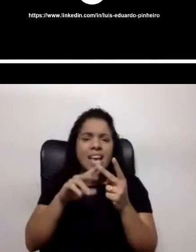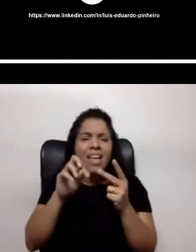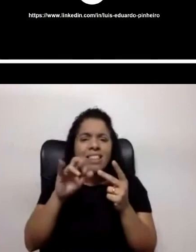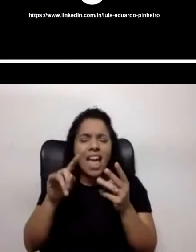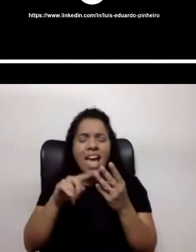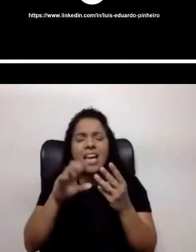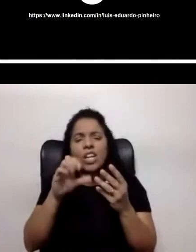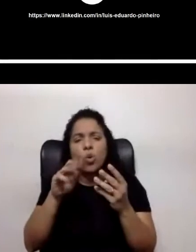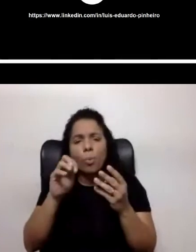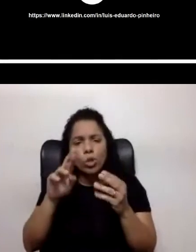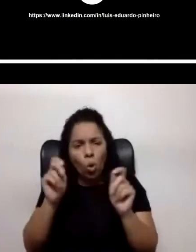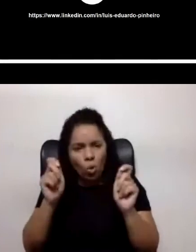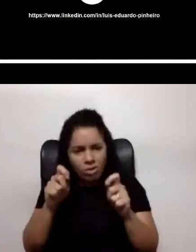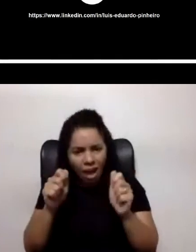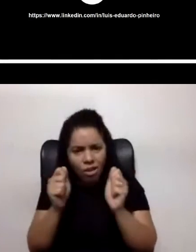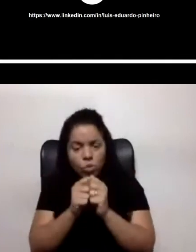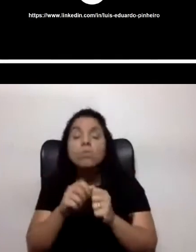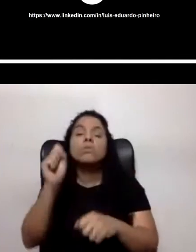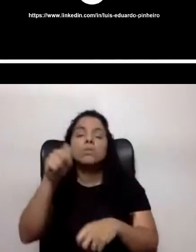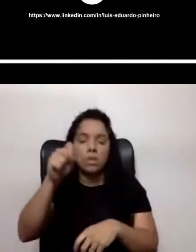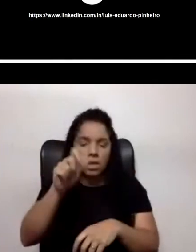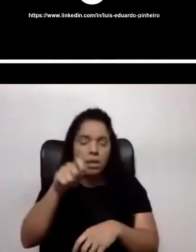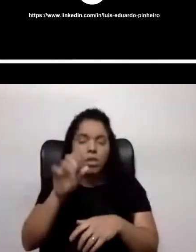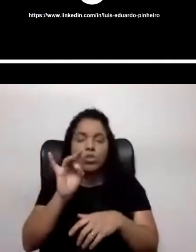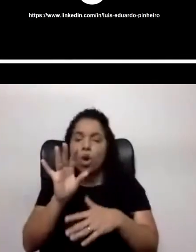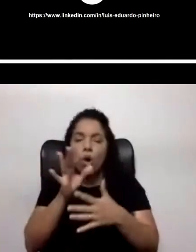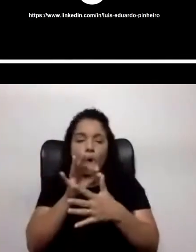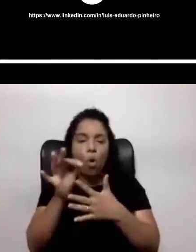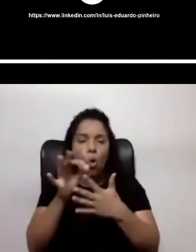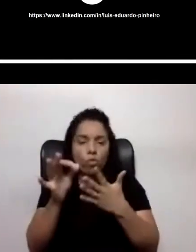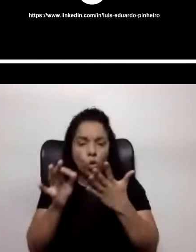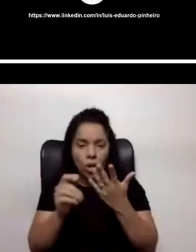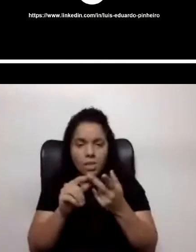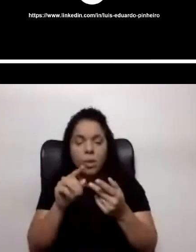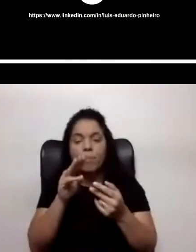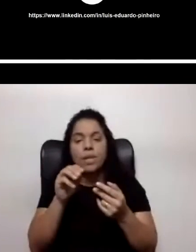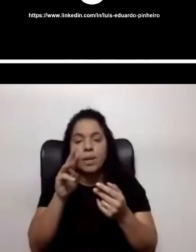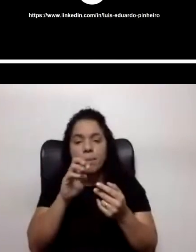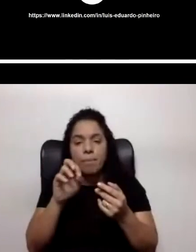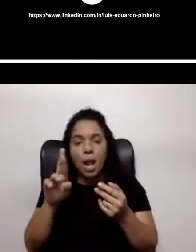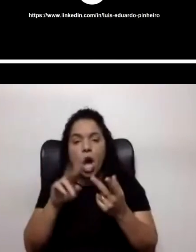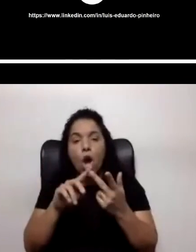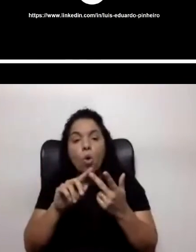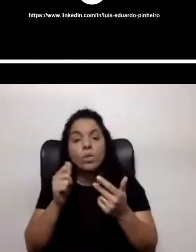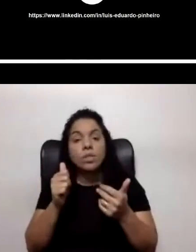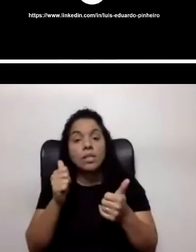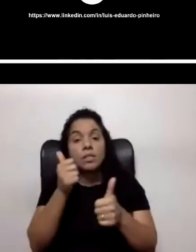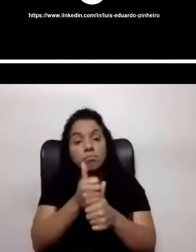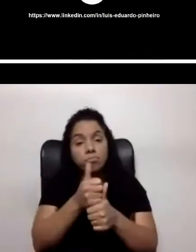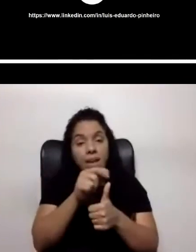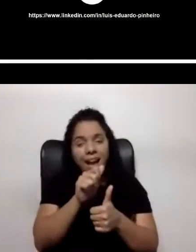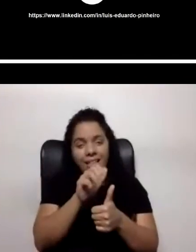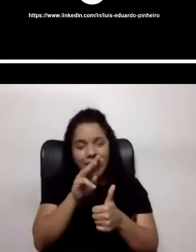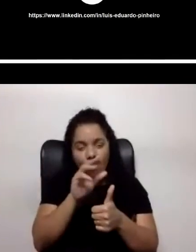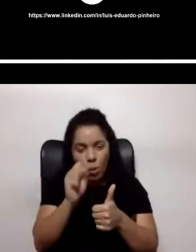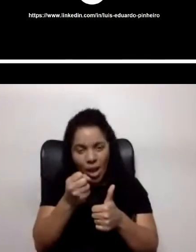Consegue, consegue sim, tá? É só uma configuração, é, o browser lá, você, no lugar de você utilizar o AWS,